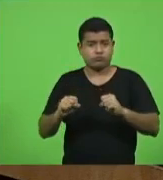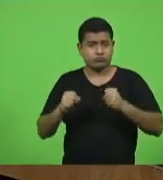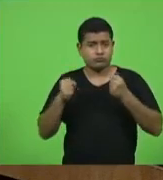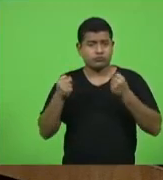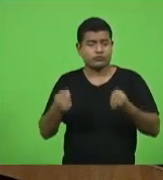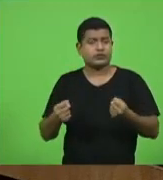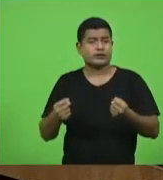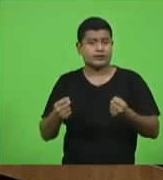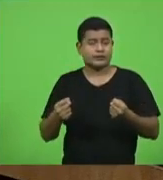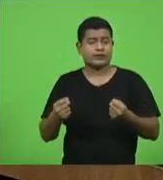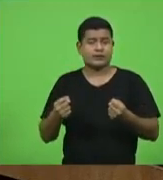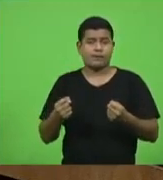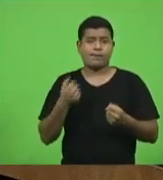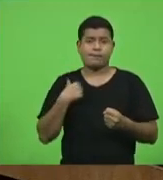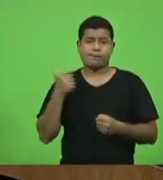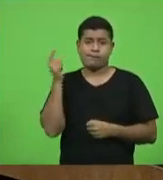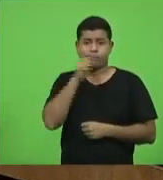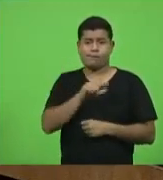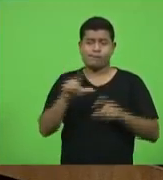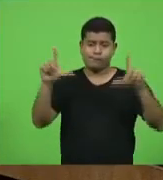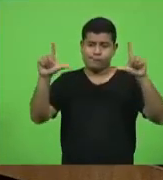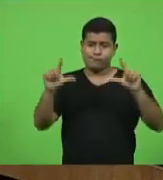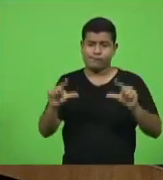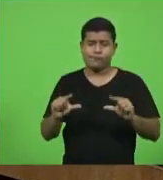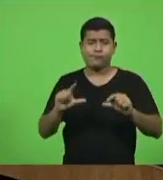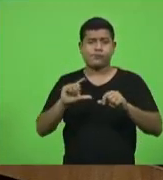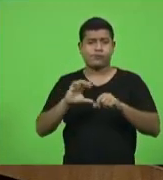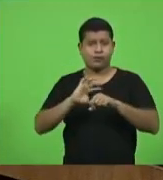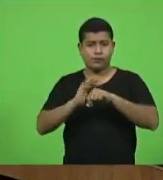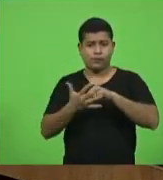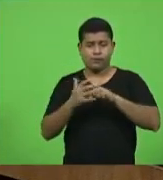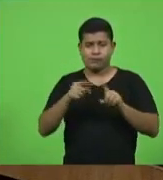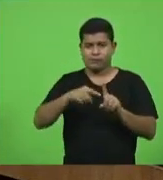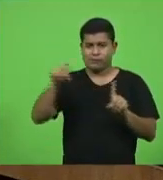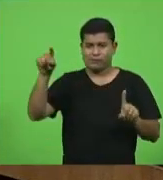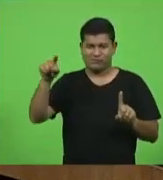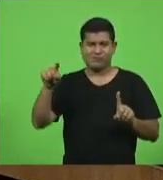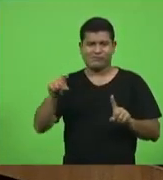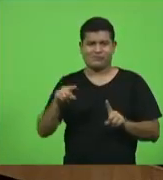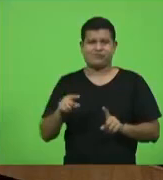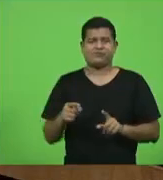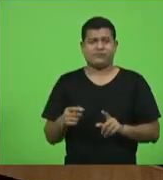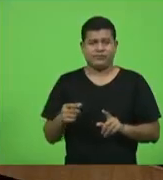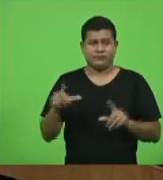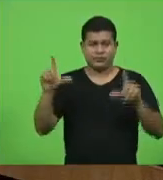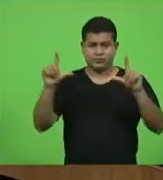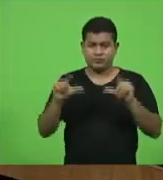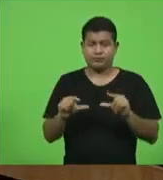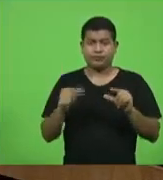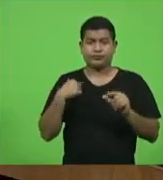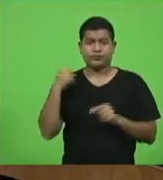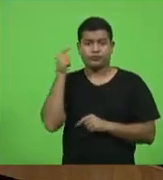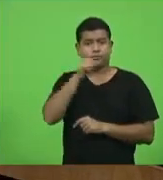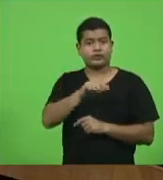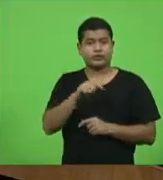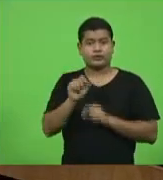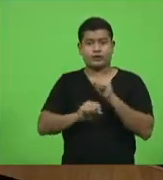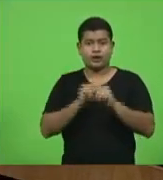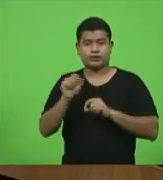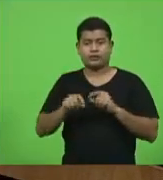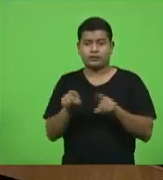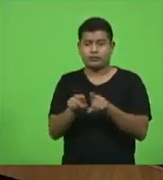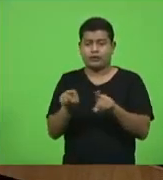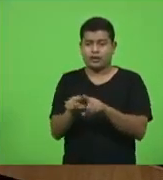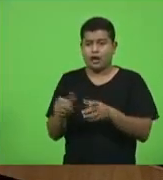reduzir o índice de contaminação e desafogar os nossos hospitais trazendo segurança para as